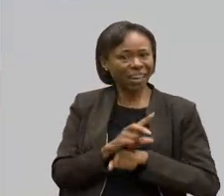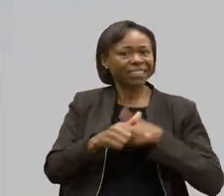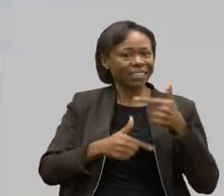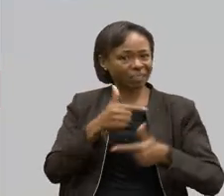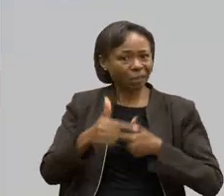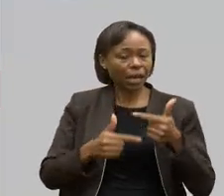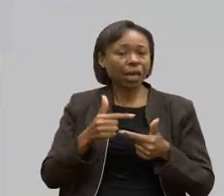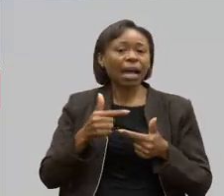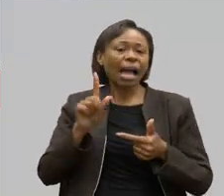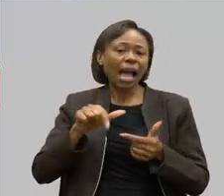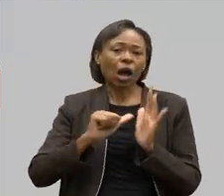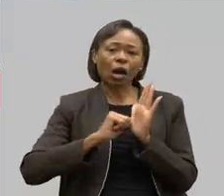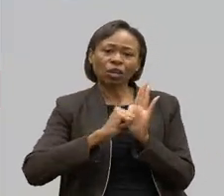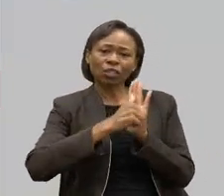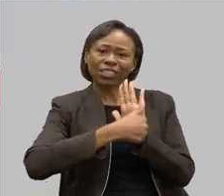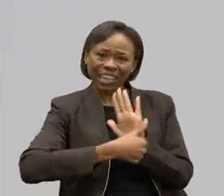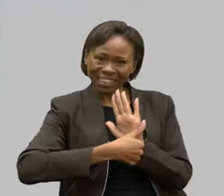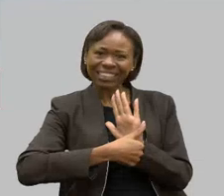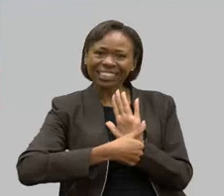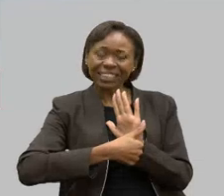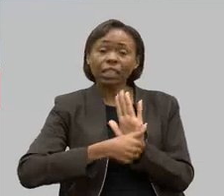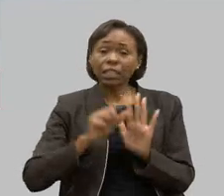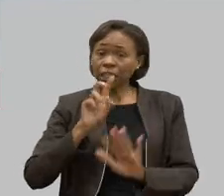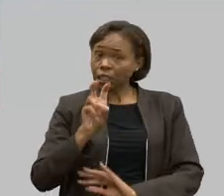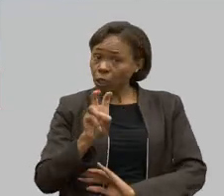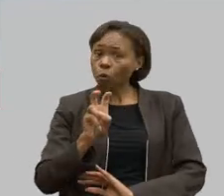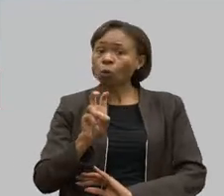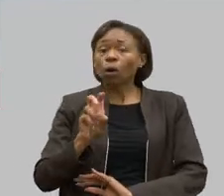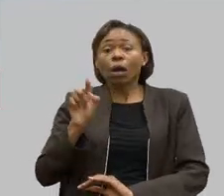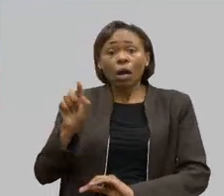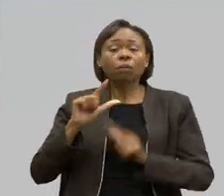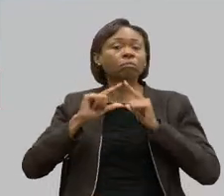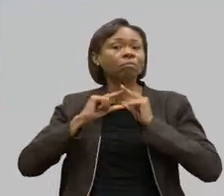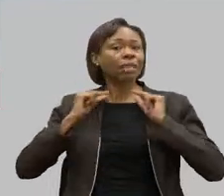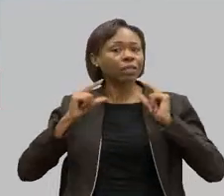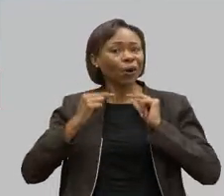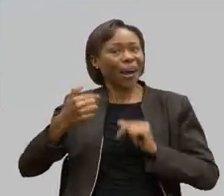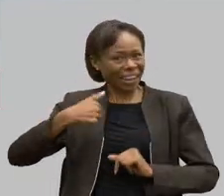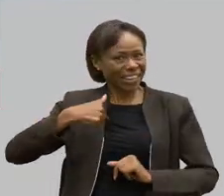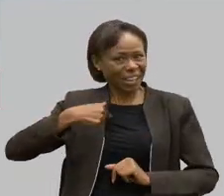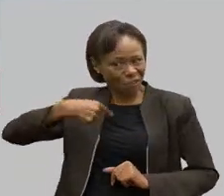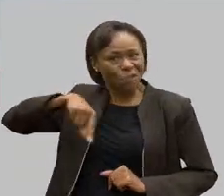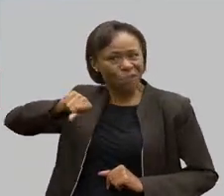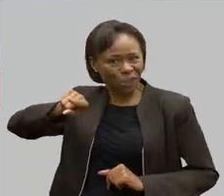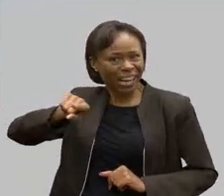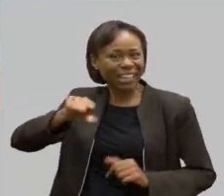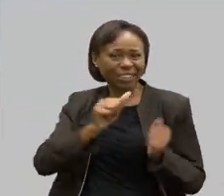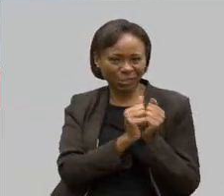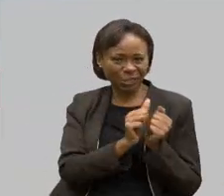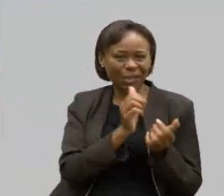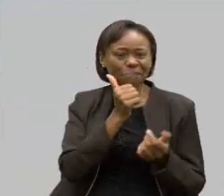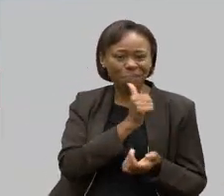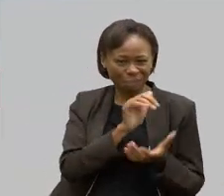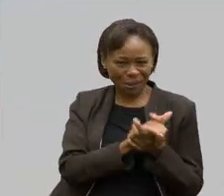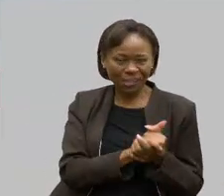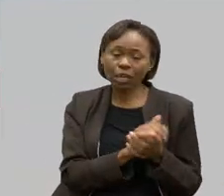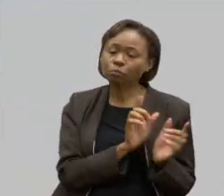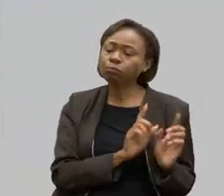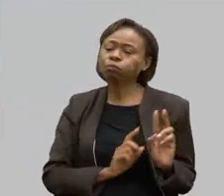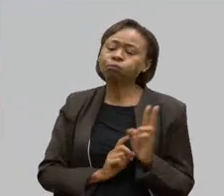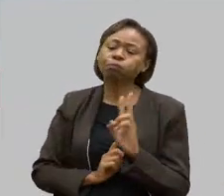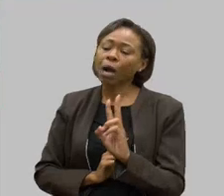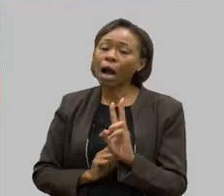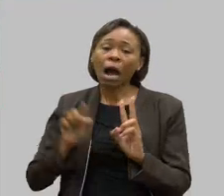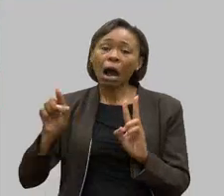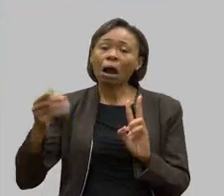símbolo de Dow. E são garçons. Eu sempre falo aqui, eu fui lá com a minha mulher, fui atendido, de uma maneira muito digna.